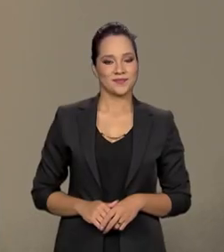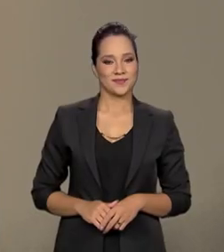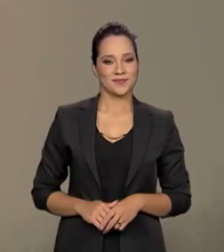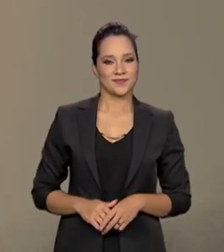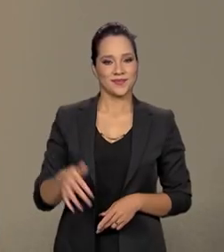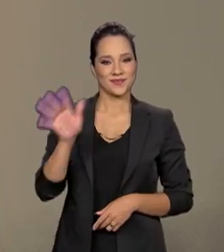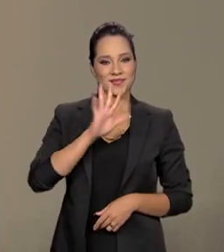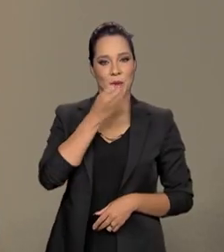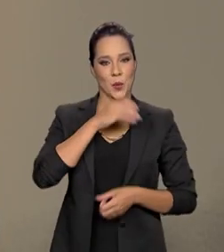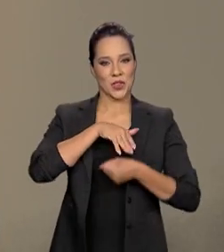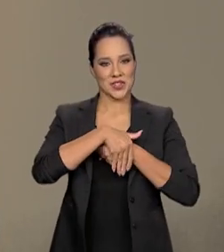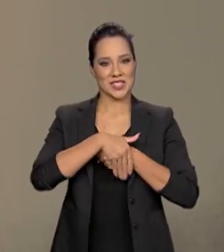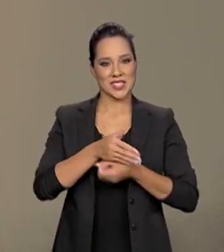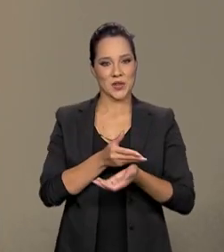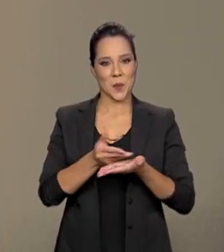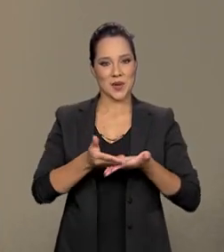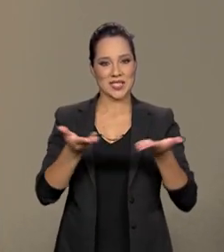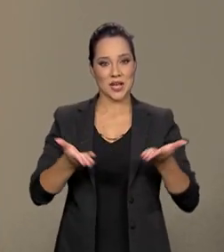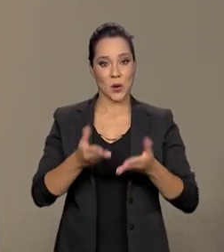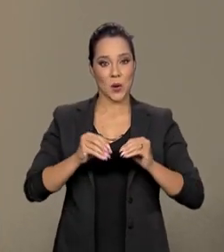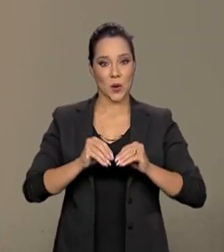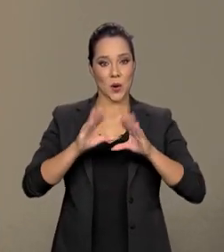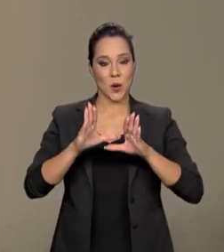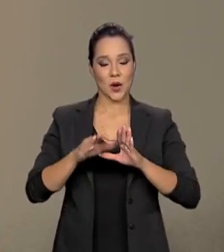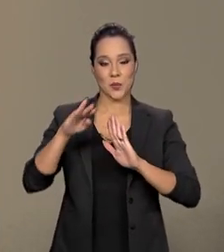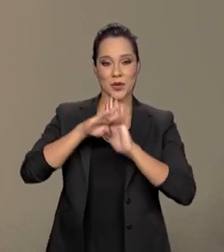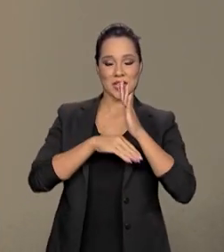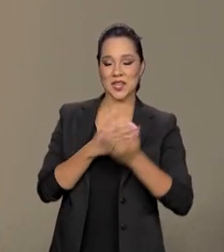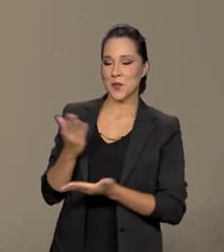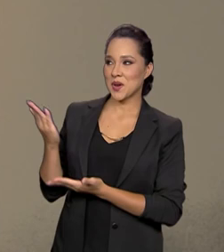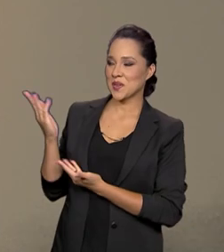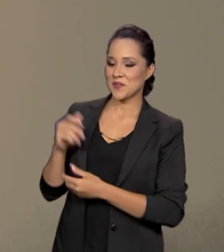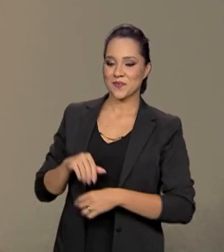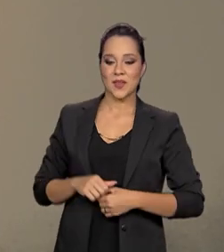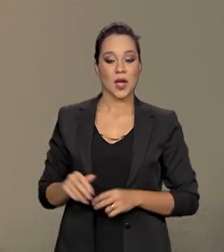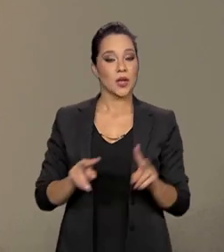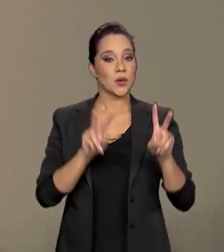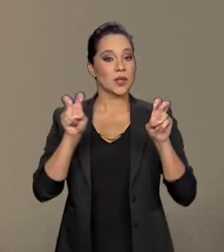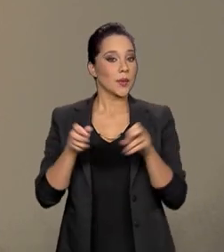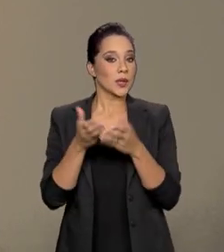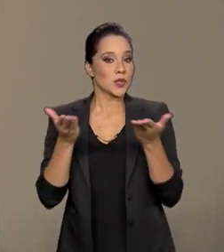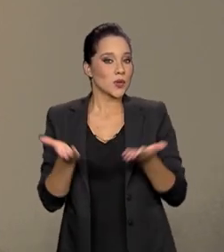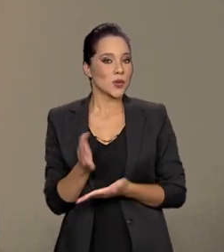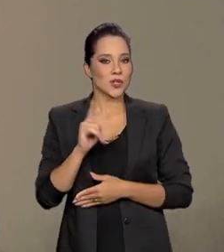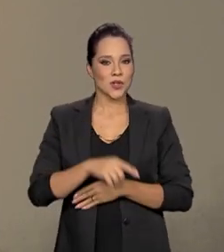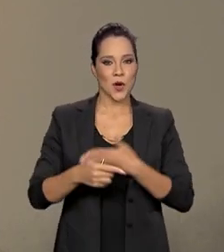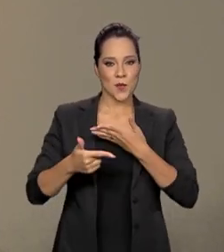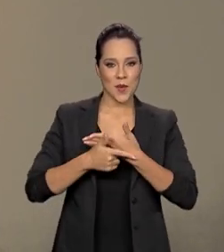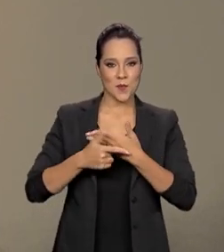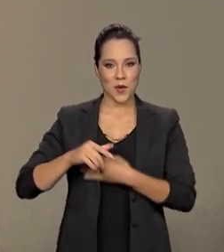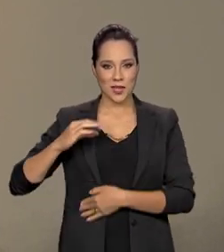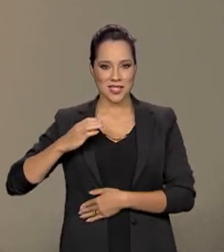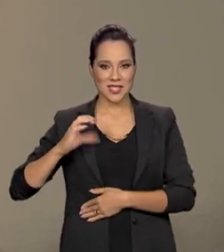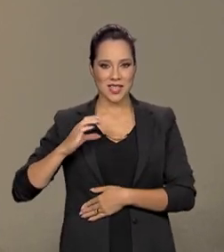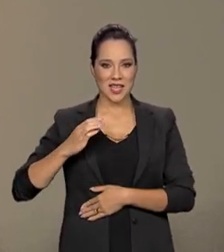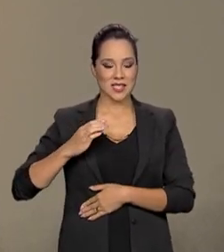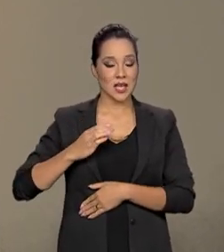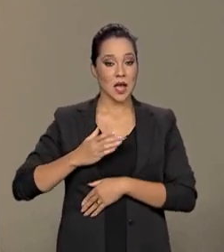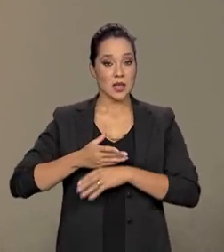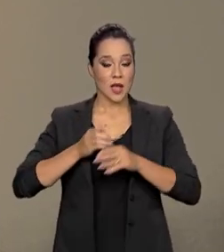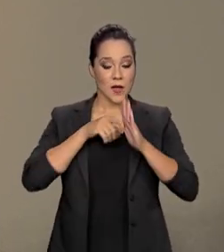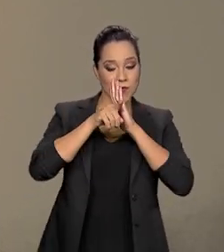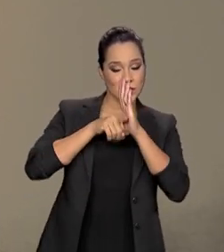Olá, boa noite. Estamos no ar com o Brasil em pauta. E o tema de hoje é o papel da ciência na